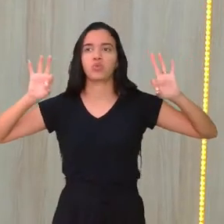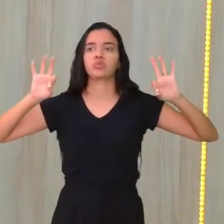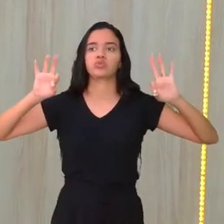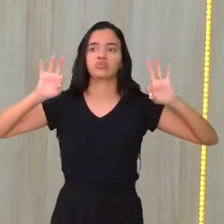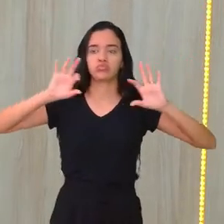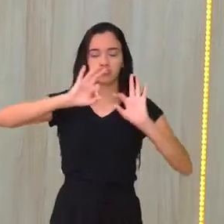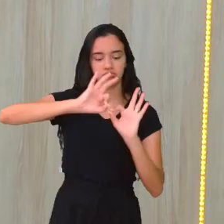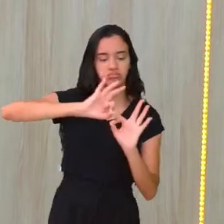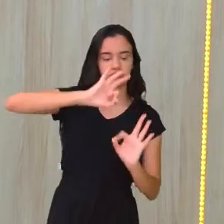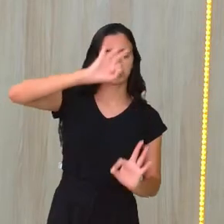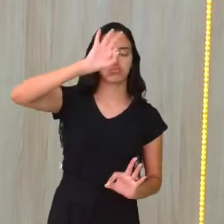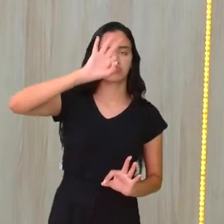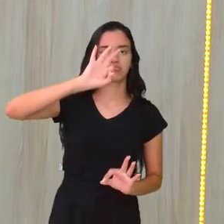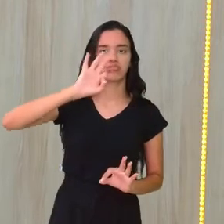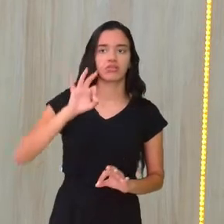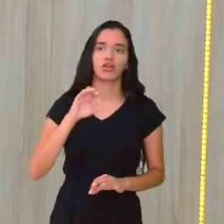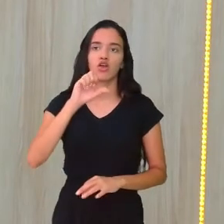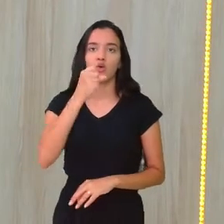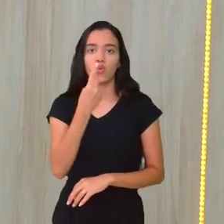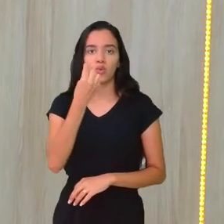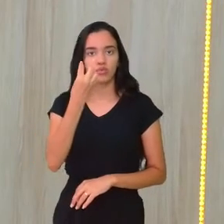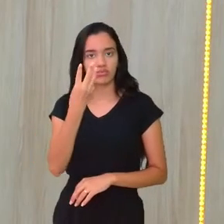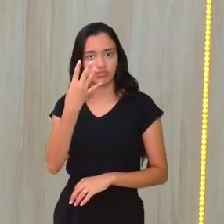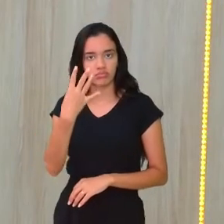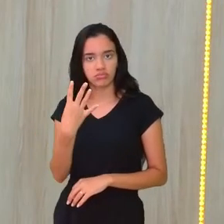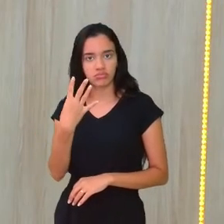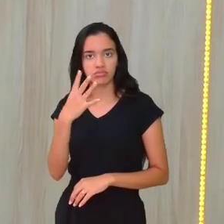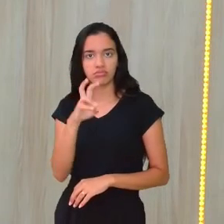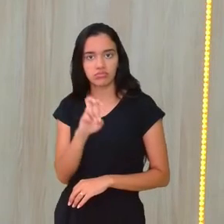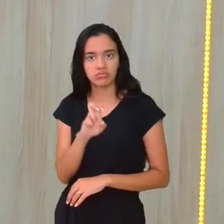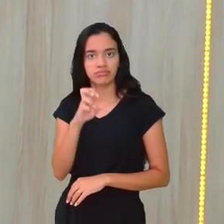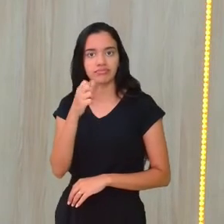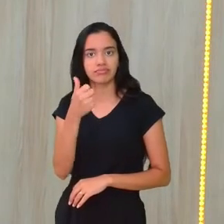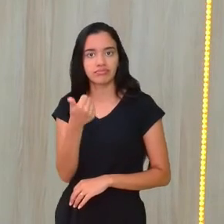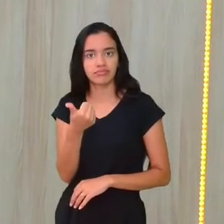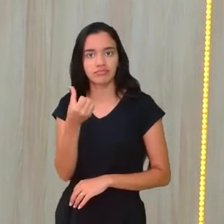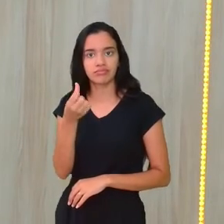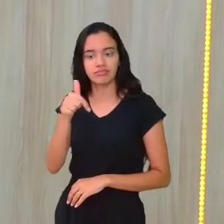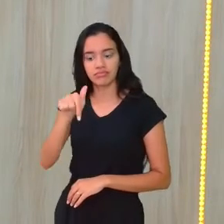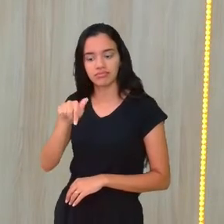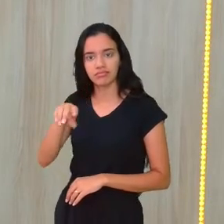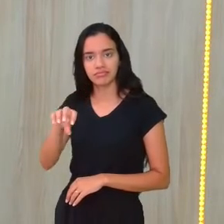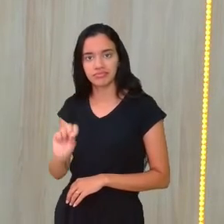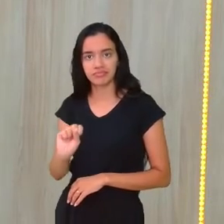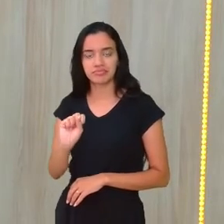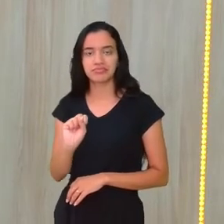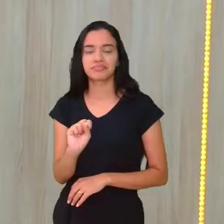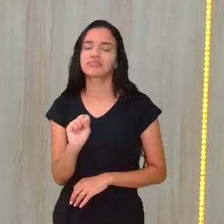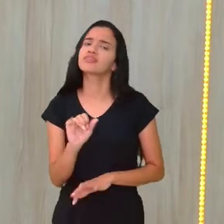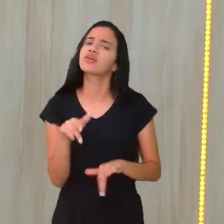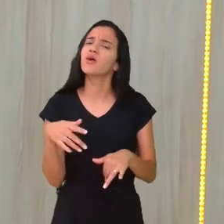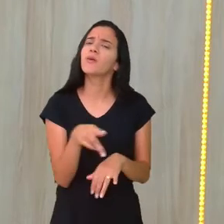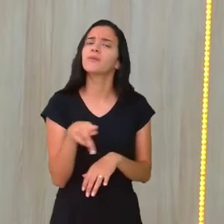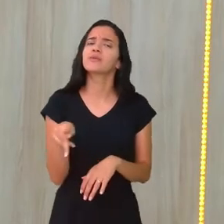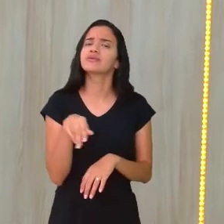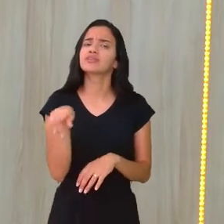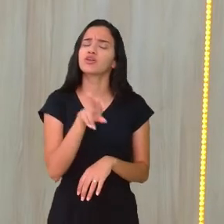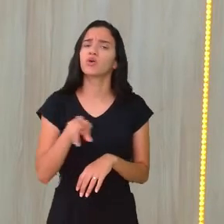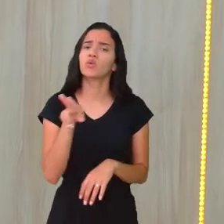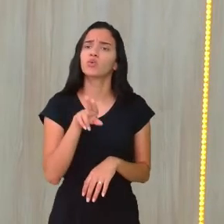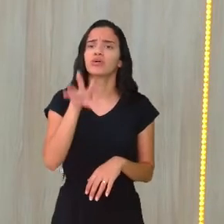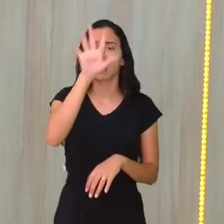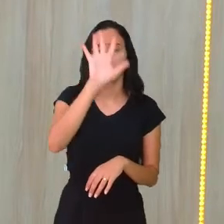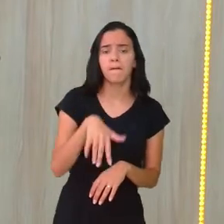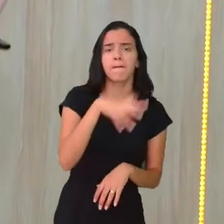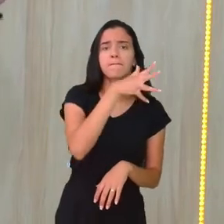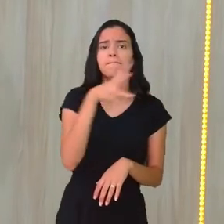em oito. Um, dois, três, quatro, cinco, seis, sete, oito. O professor, a senhora está usando a malha